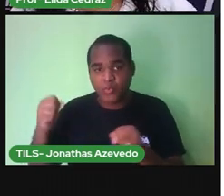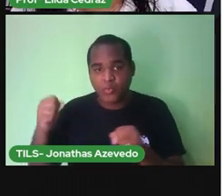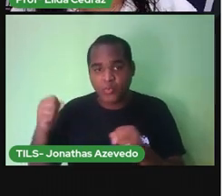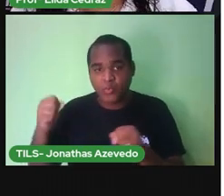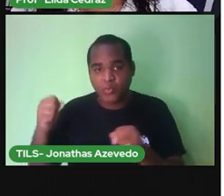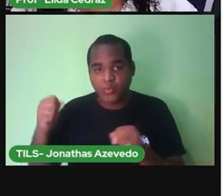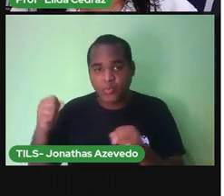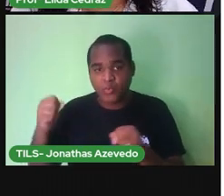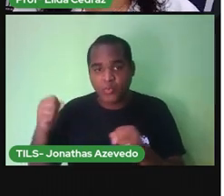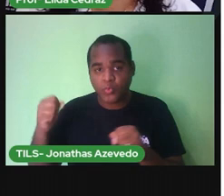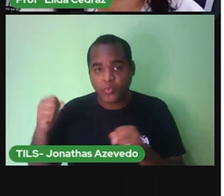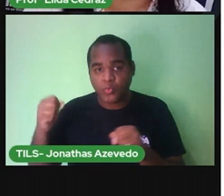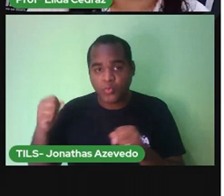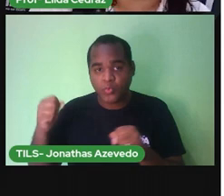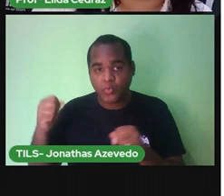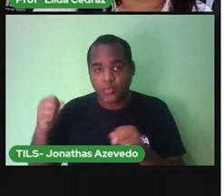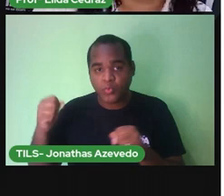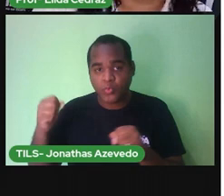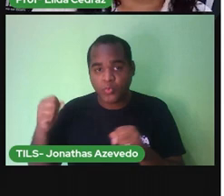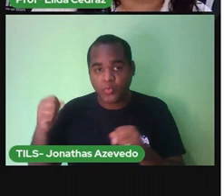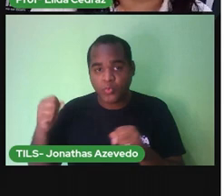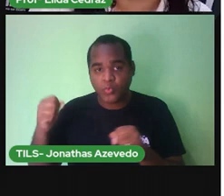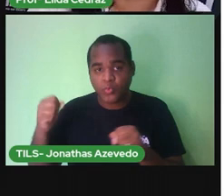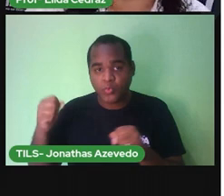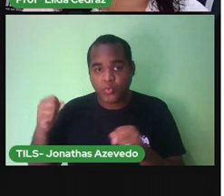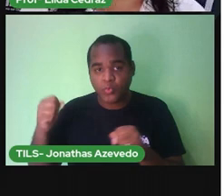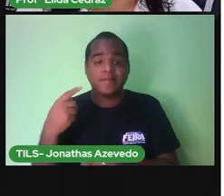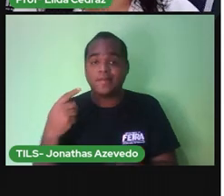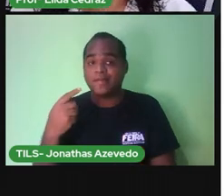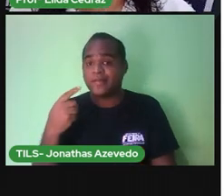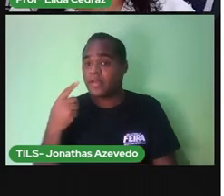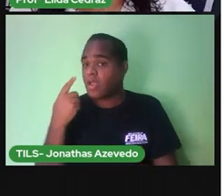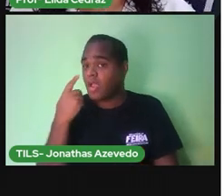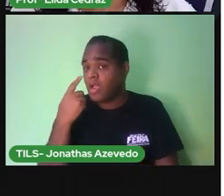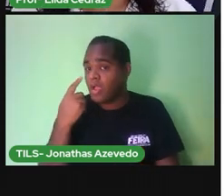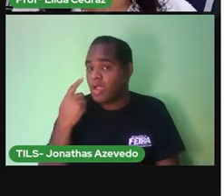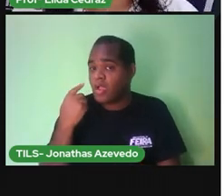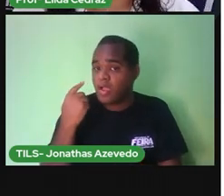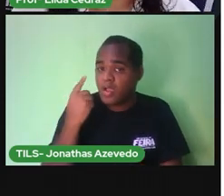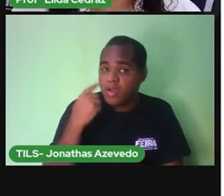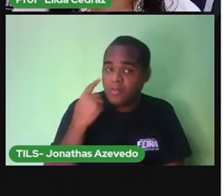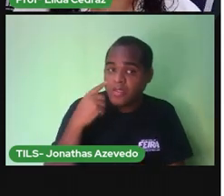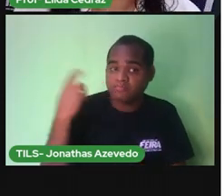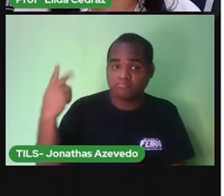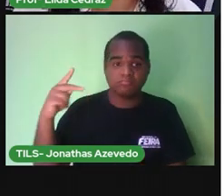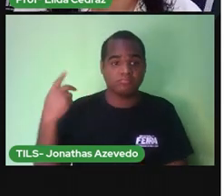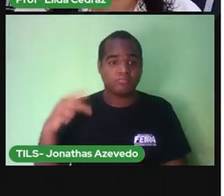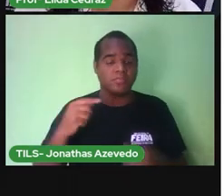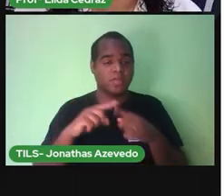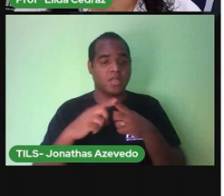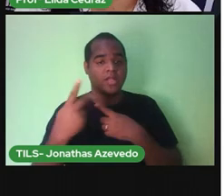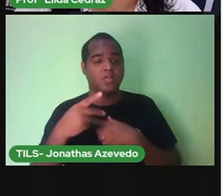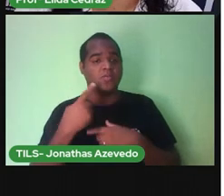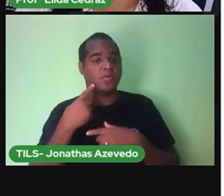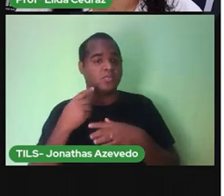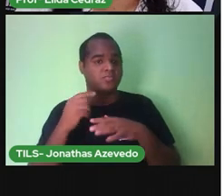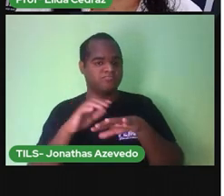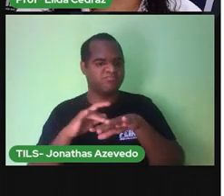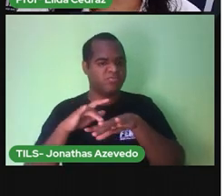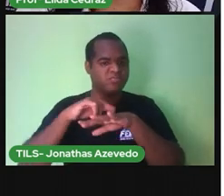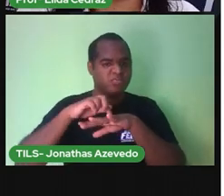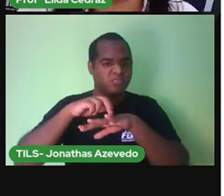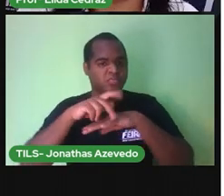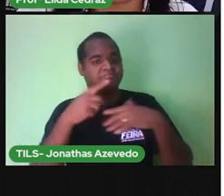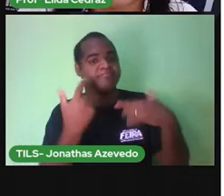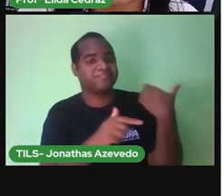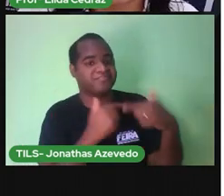macaco prego E a cabeça dele no pescoço da Benedita. As aranhas trabalharam